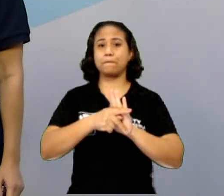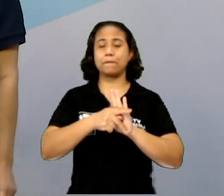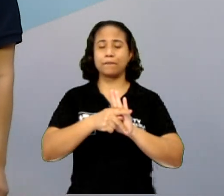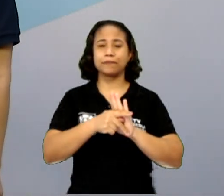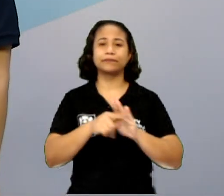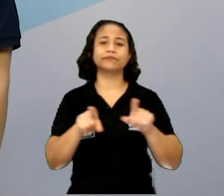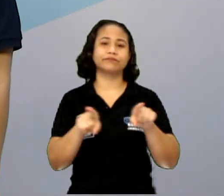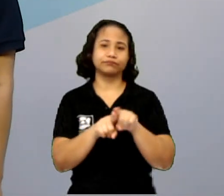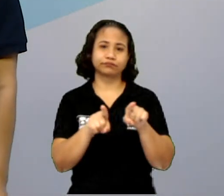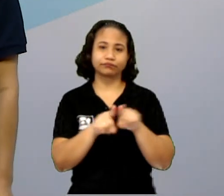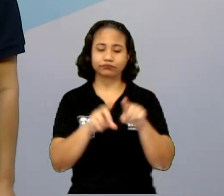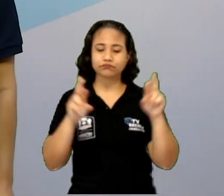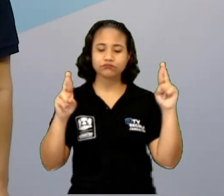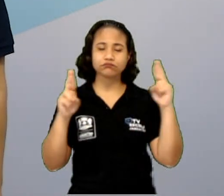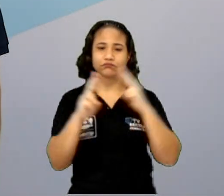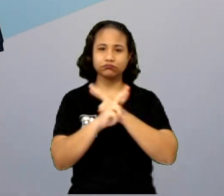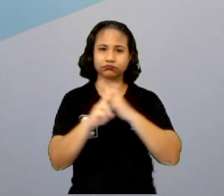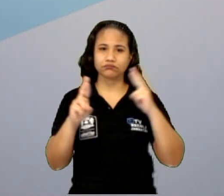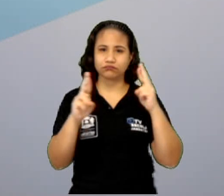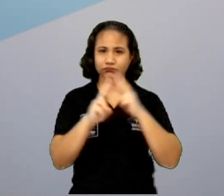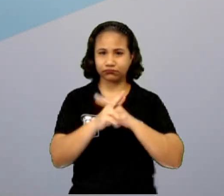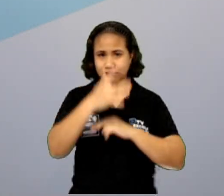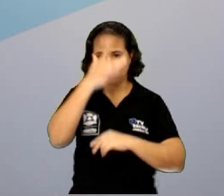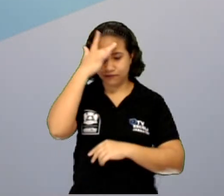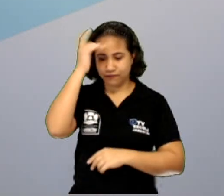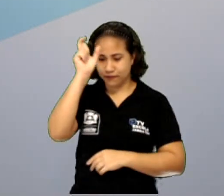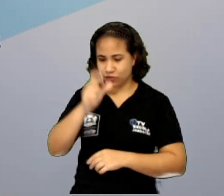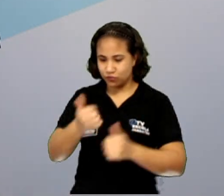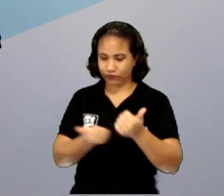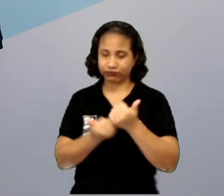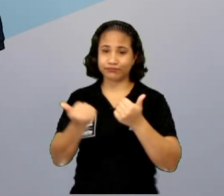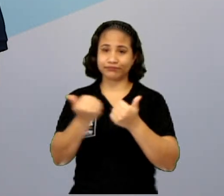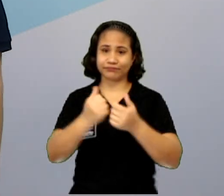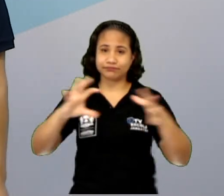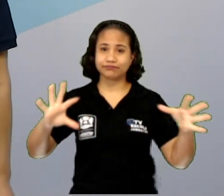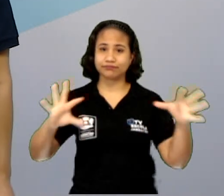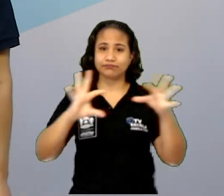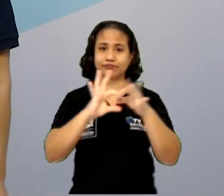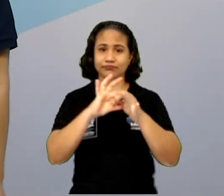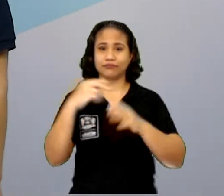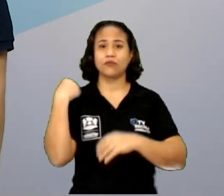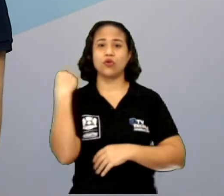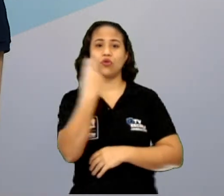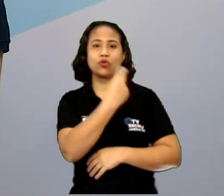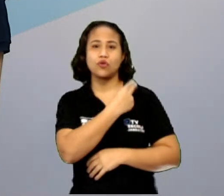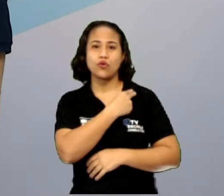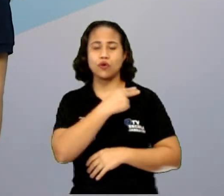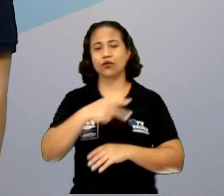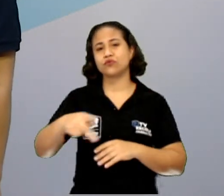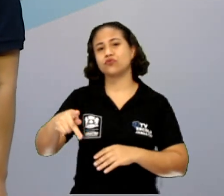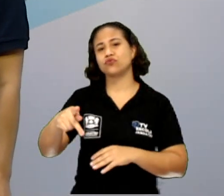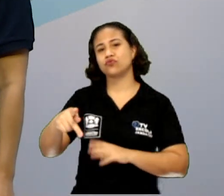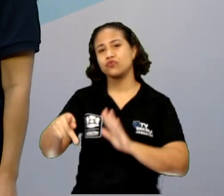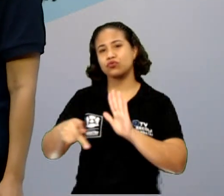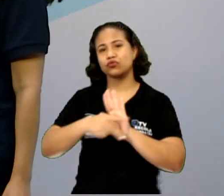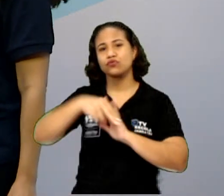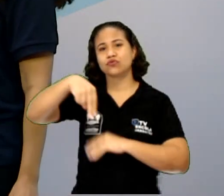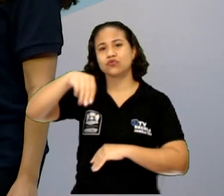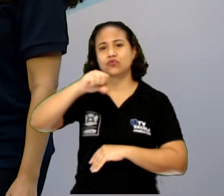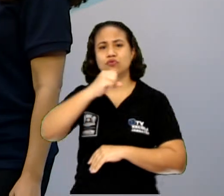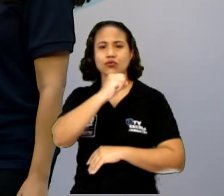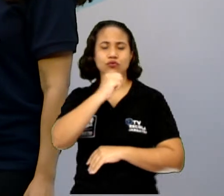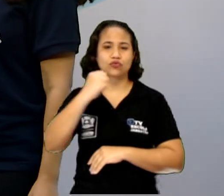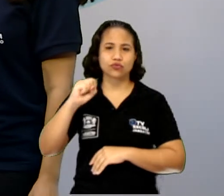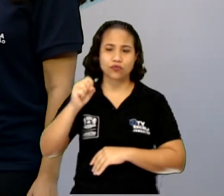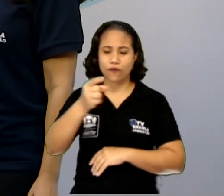eles estão relacionados ao sujeito, diretamente. Então, nós, nosso. nossos, vocês,